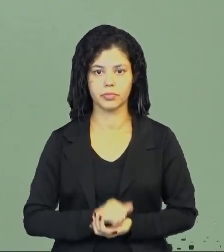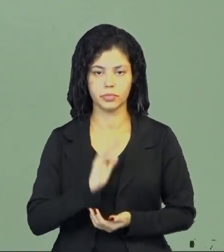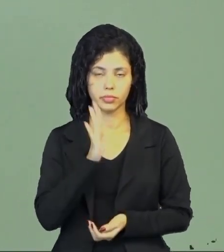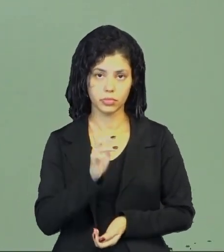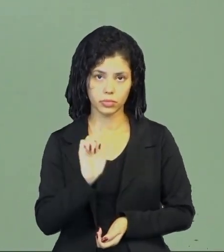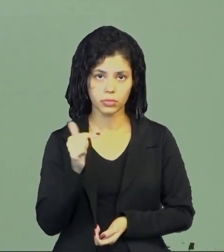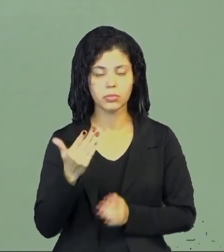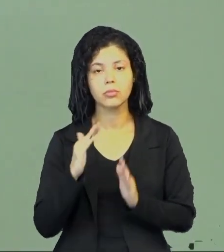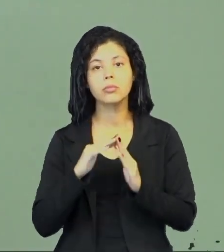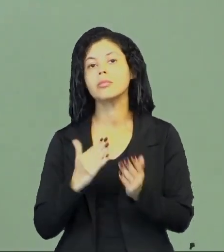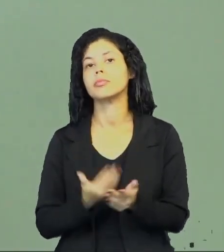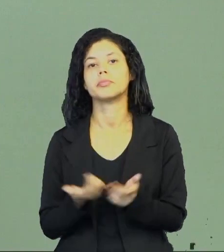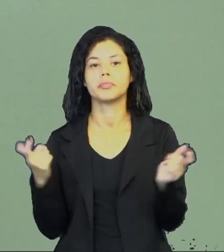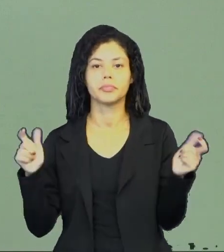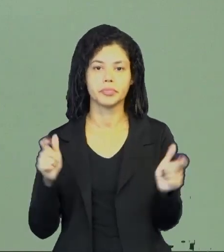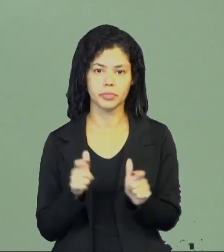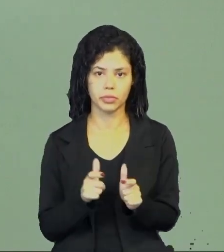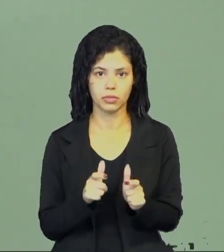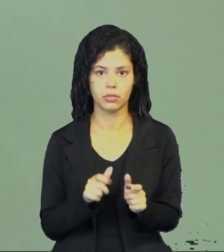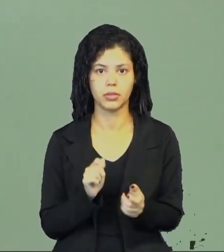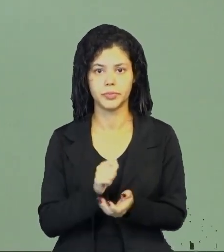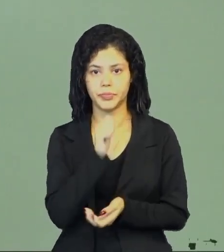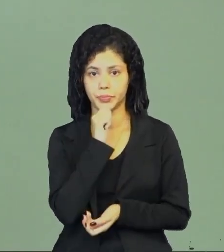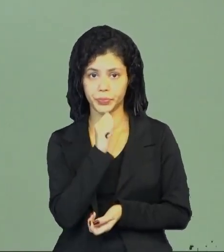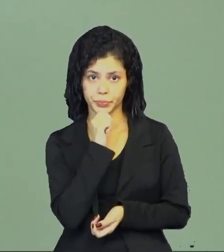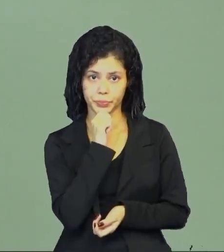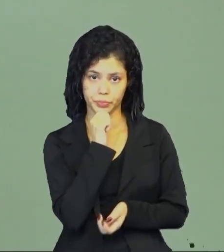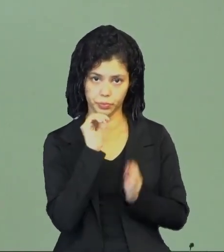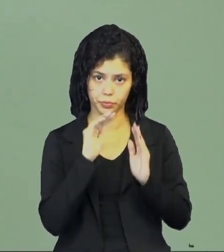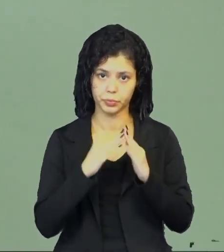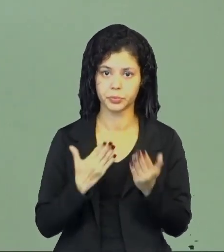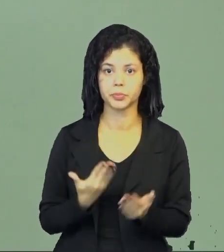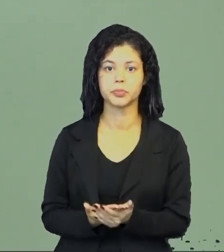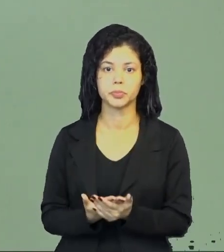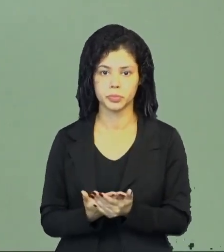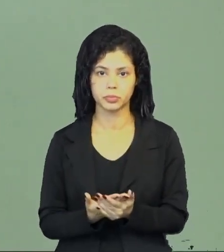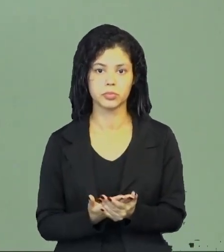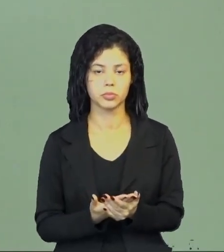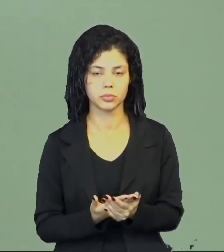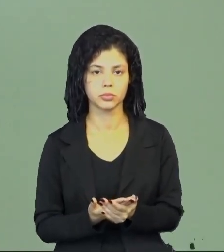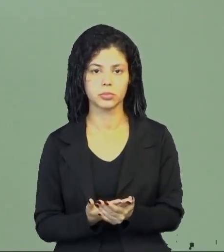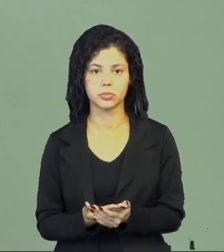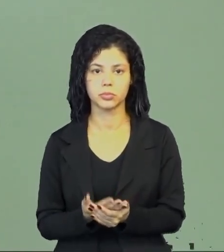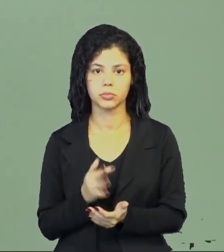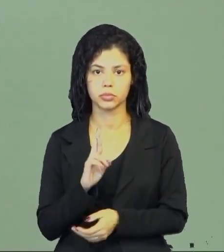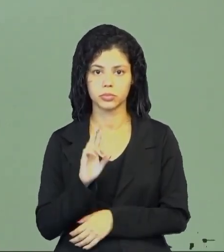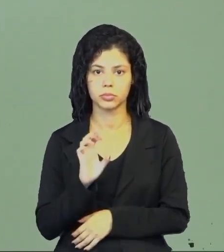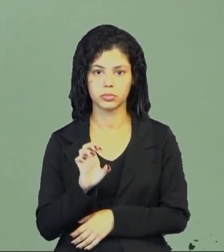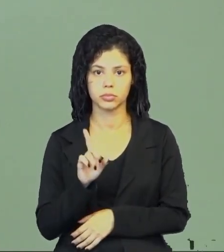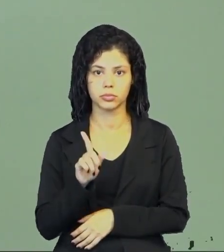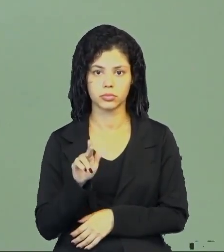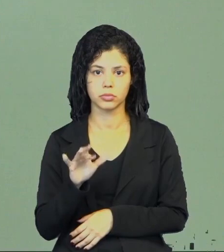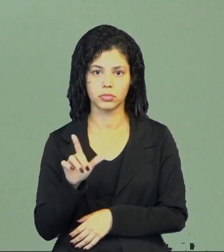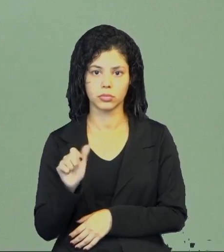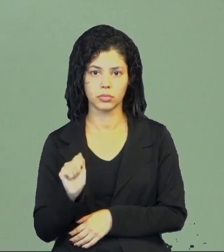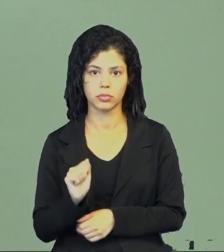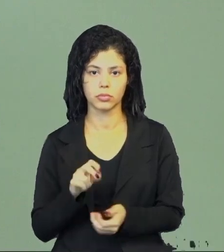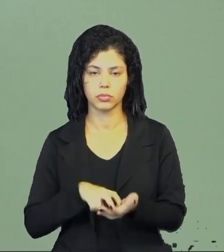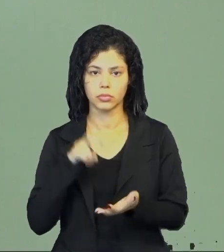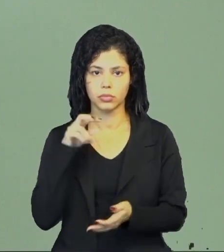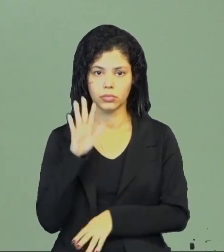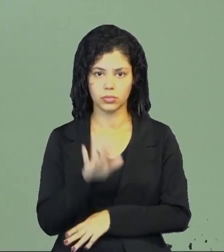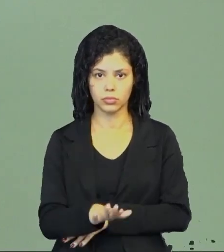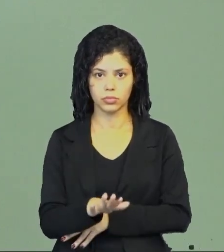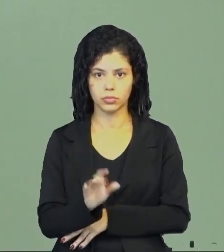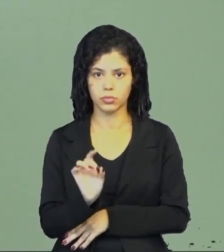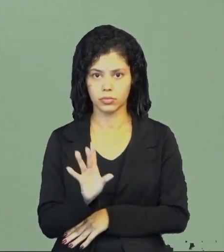outras escolas, o espaço é mais pequeno, contando que a escola é de ensino parcial regular, né, os alunos da manhã vêm somente pela manhã